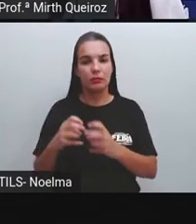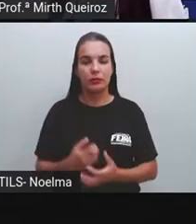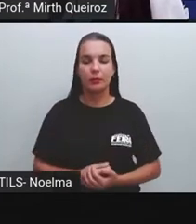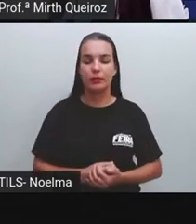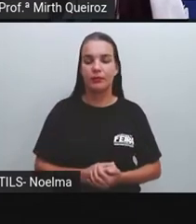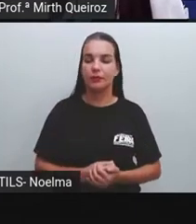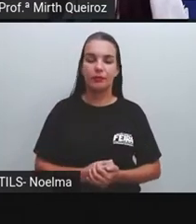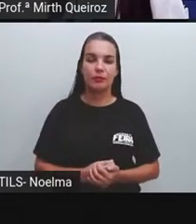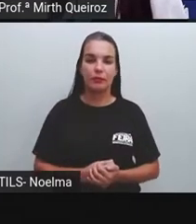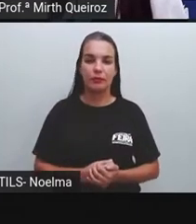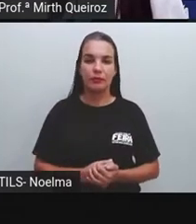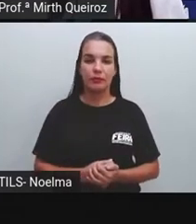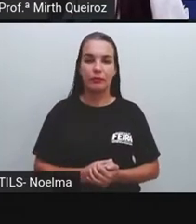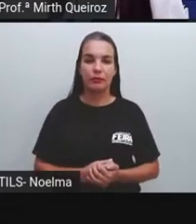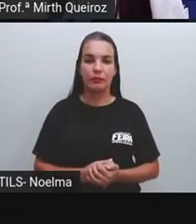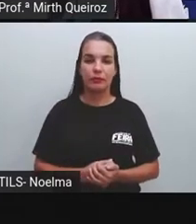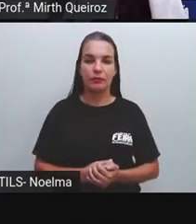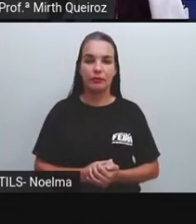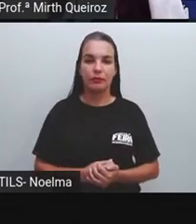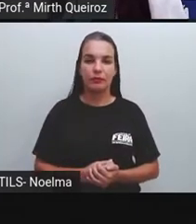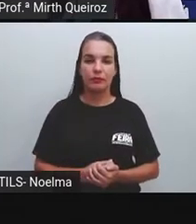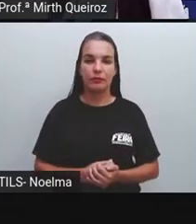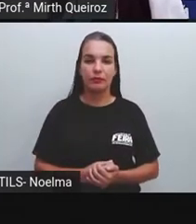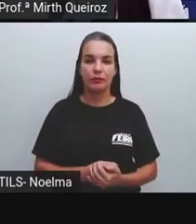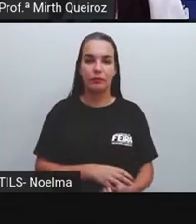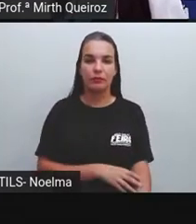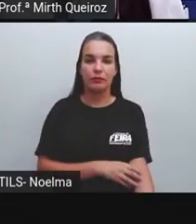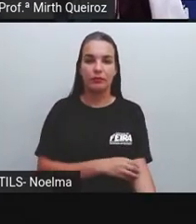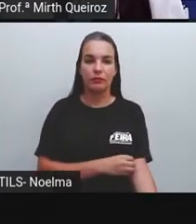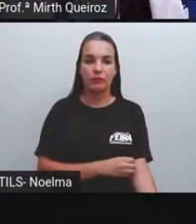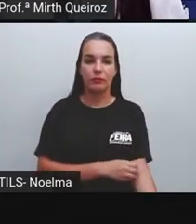explorando o uso da calculadora.